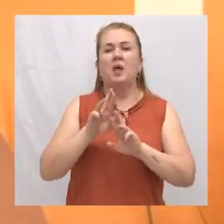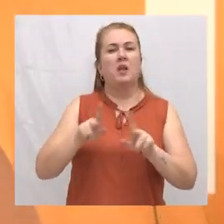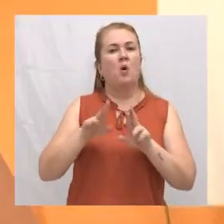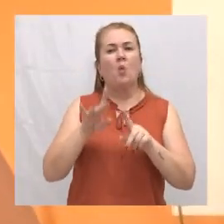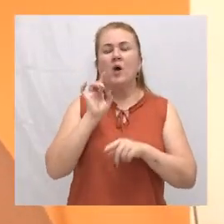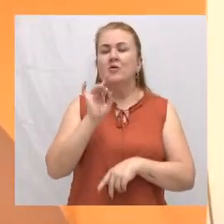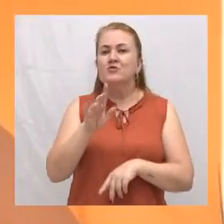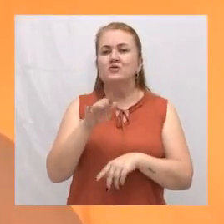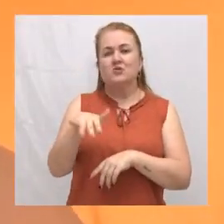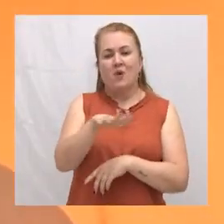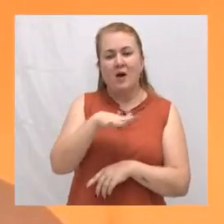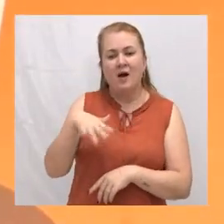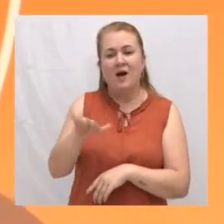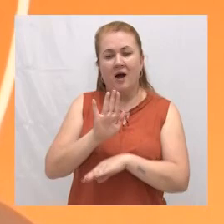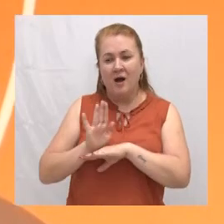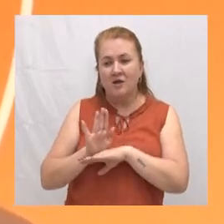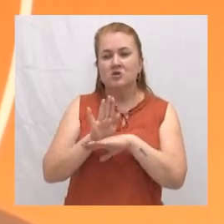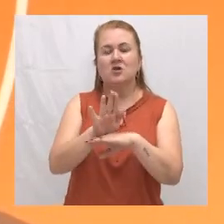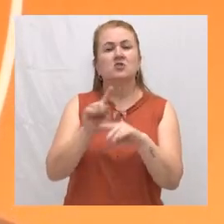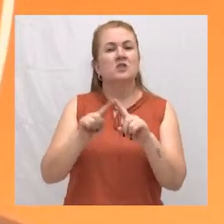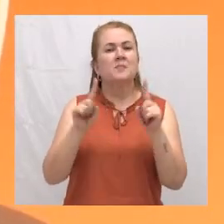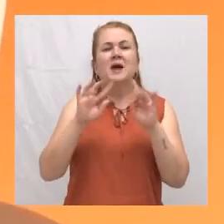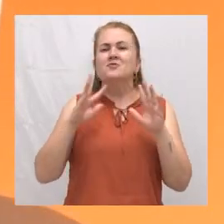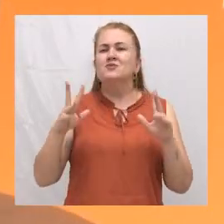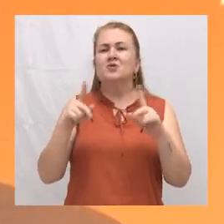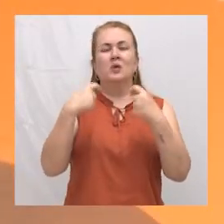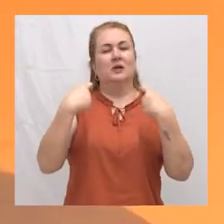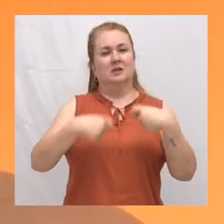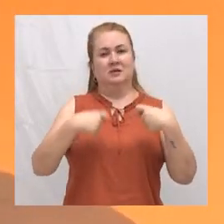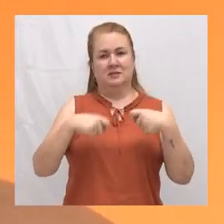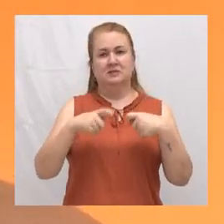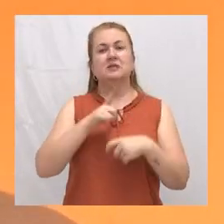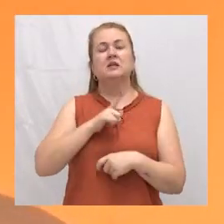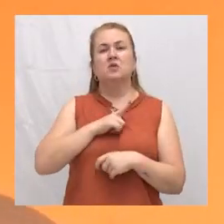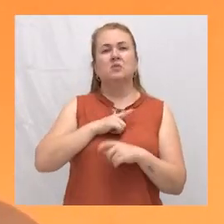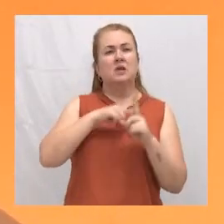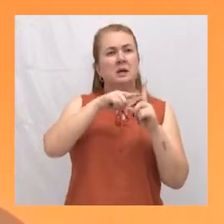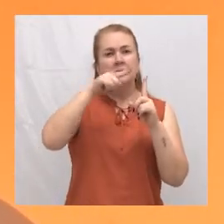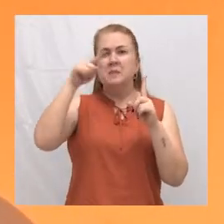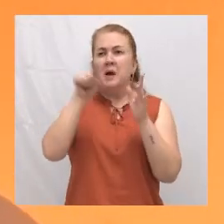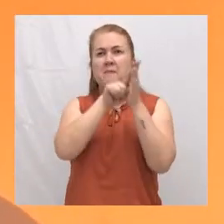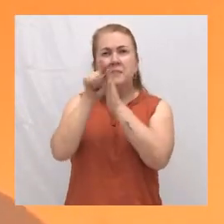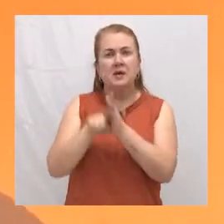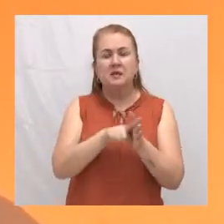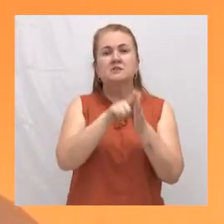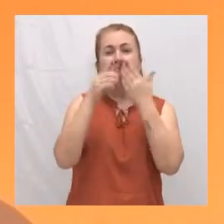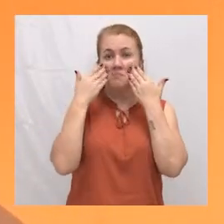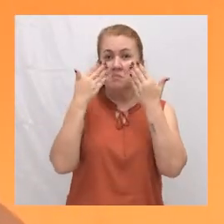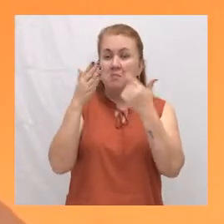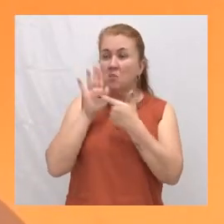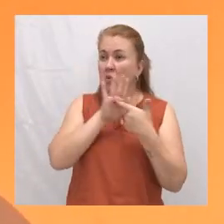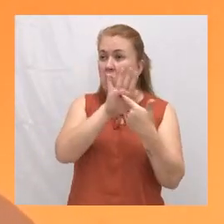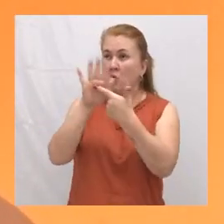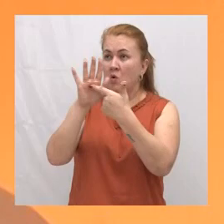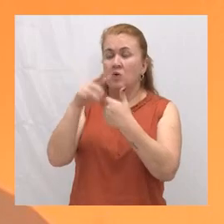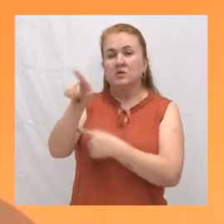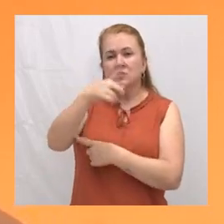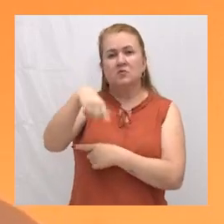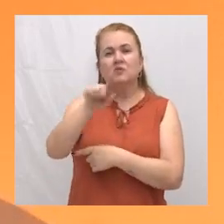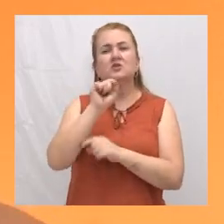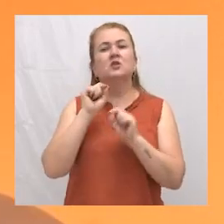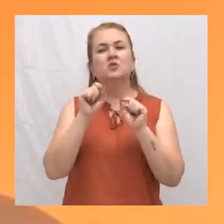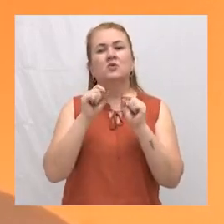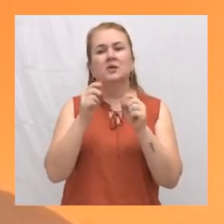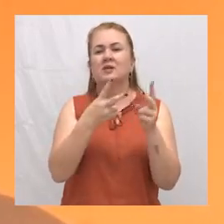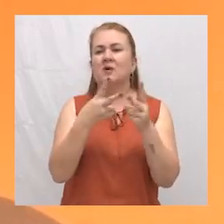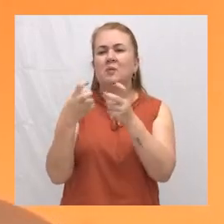parte assistencial, mas toda essa demanda atendida hoje. Nossos números estão aí para estar mostrando isso para a população e reconheça esses